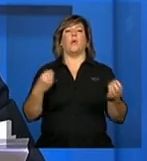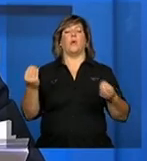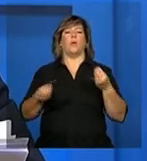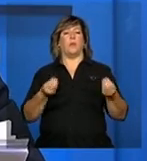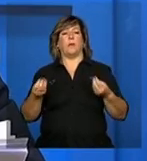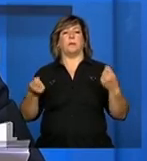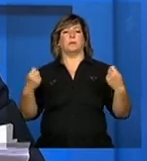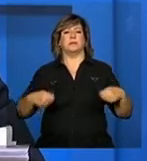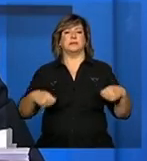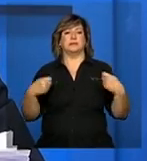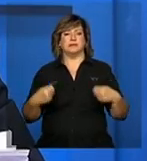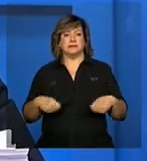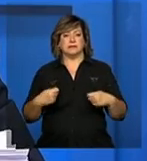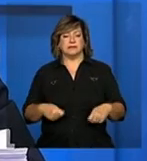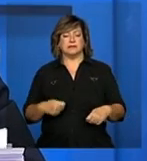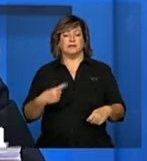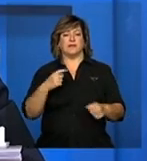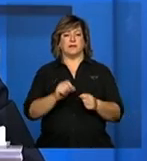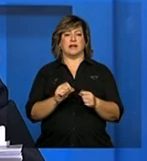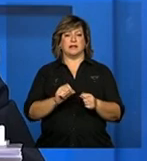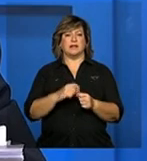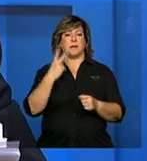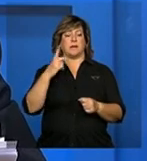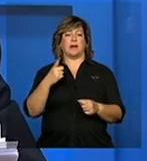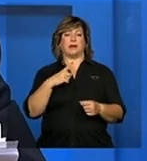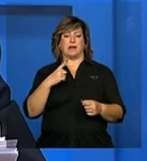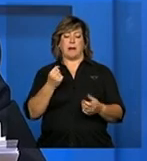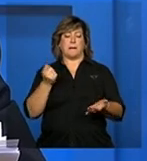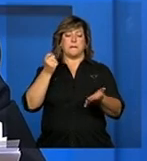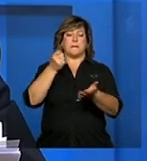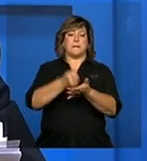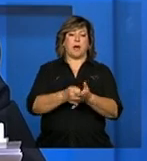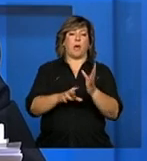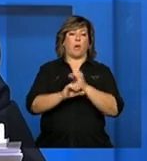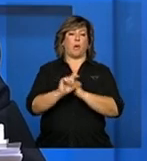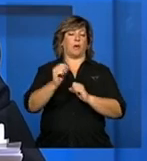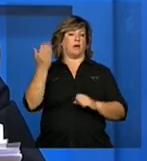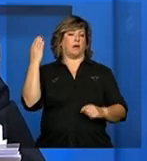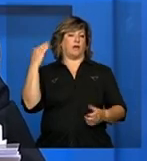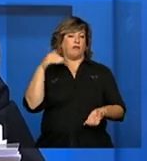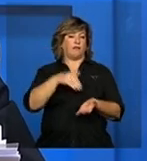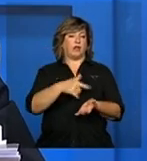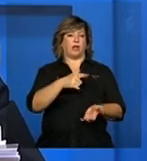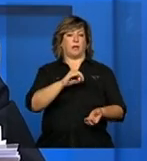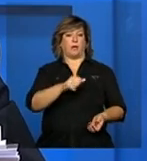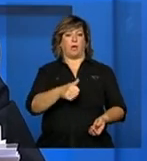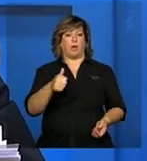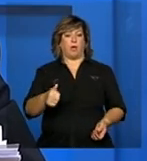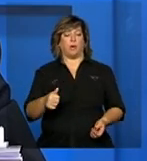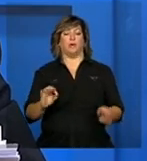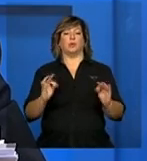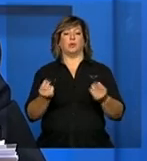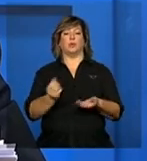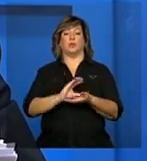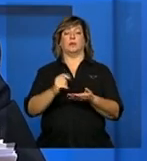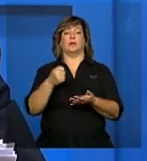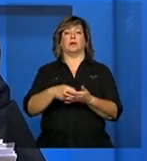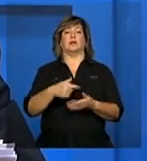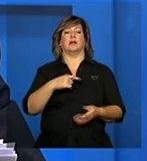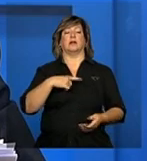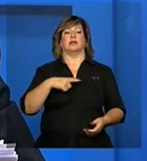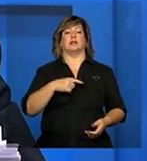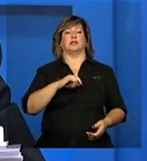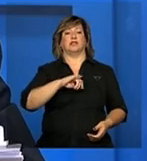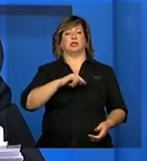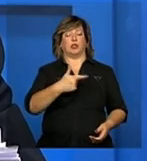empenhos a pagar no final de 2011 e os pagamentos foram efetivados em janeiro de 2012 sendo assim o